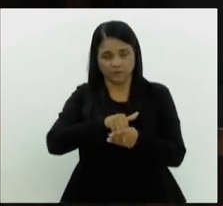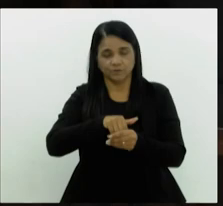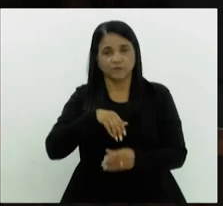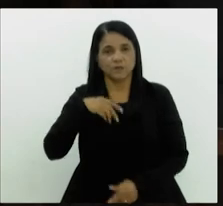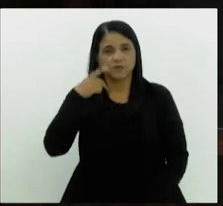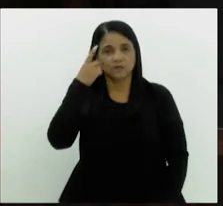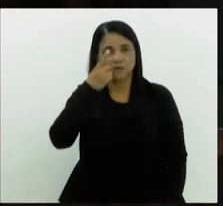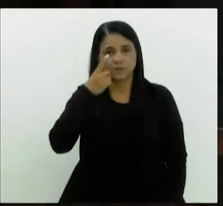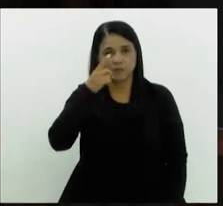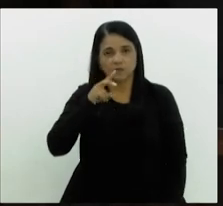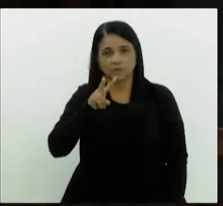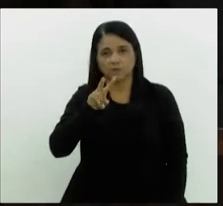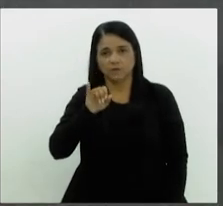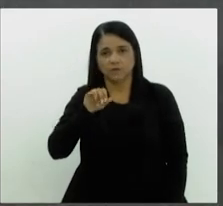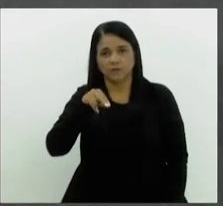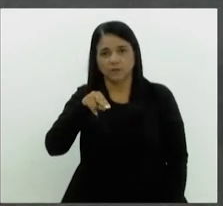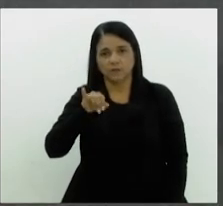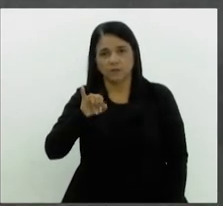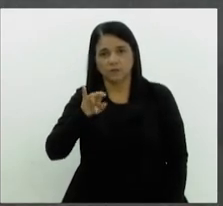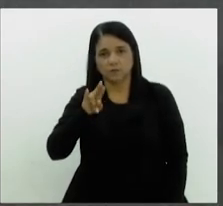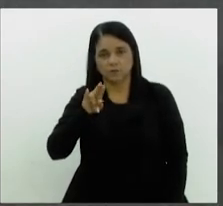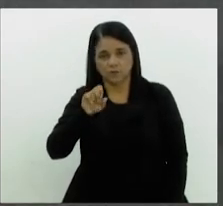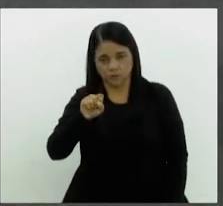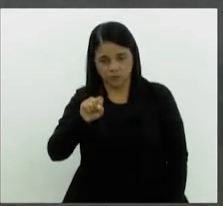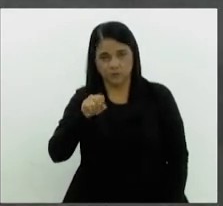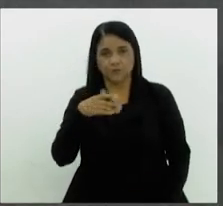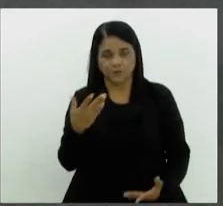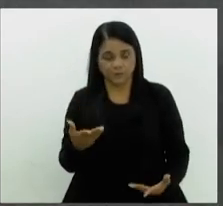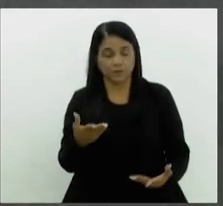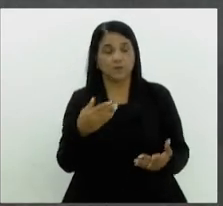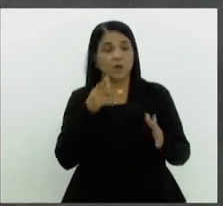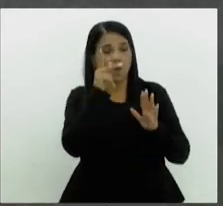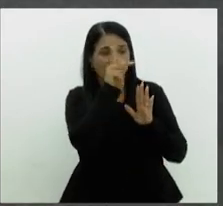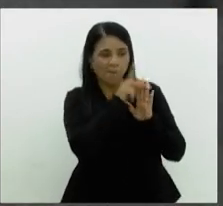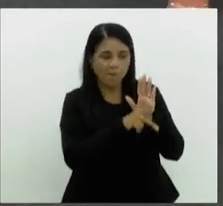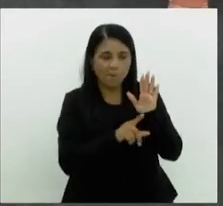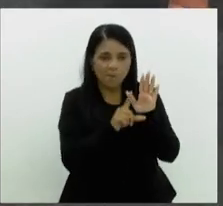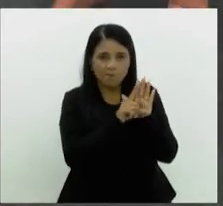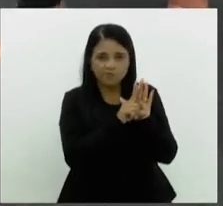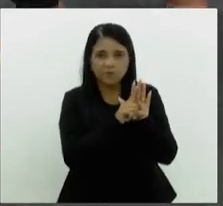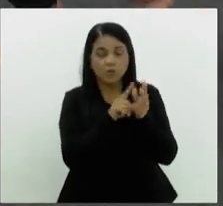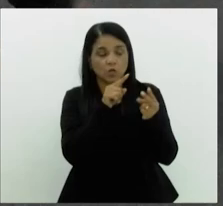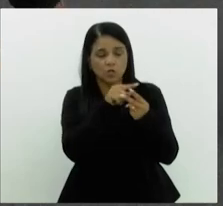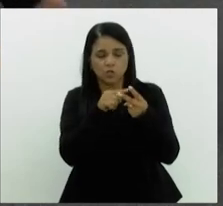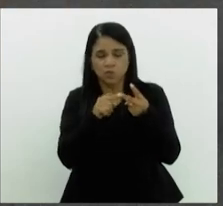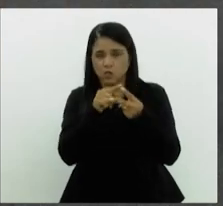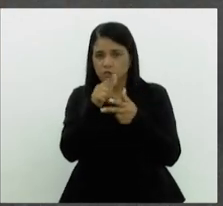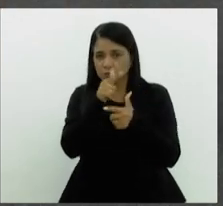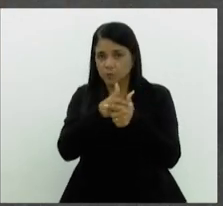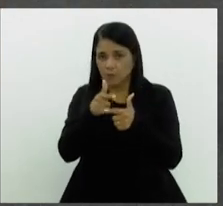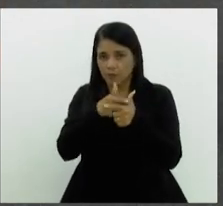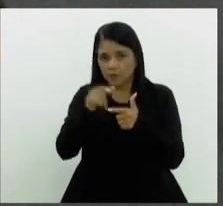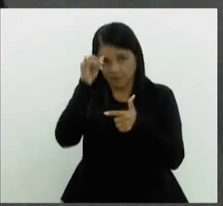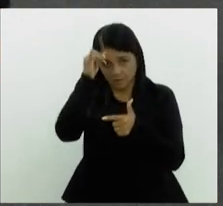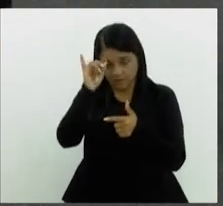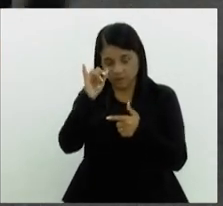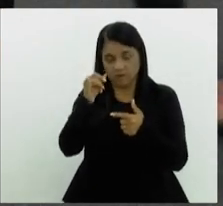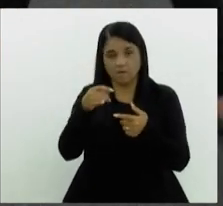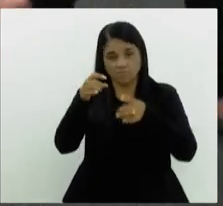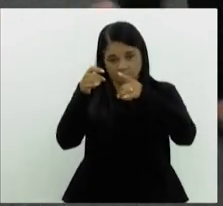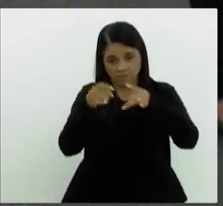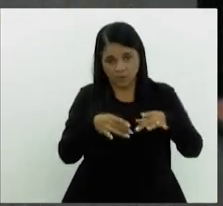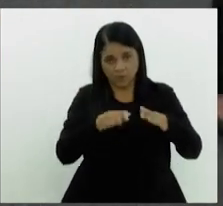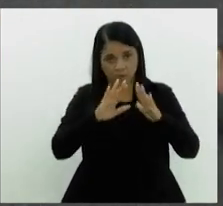deputado, Vinícius Rosolino. Senhor presidente, esse projeto combate dois problemas crônicos, a evasão e o